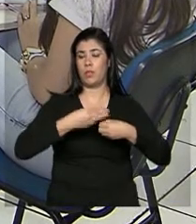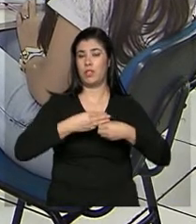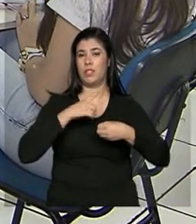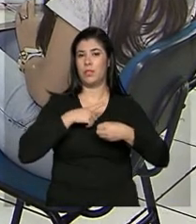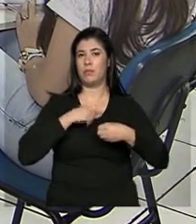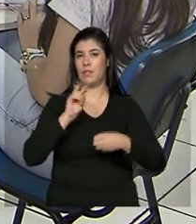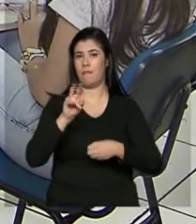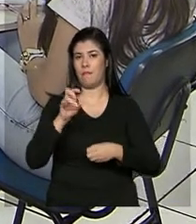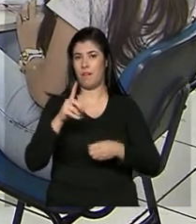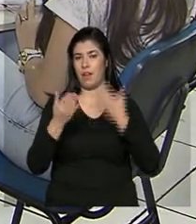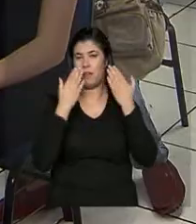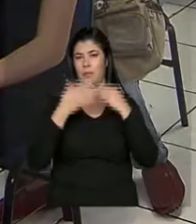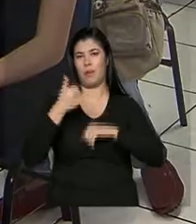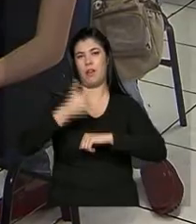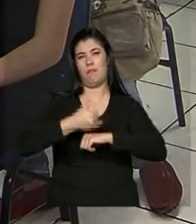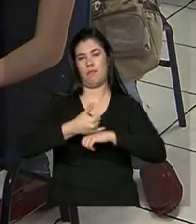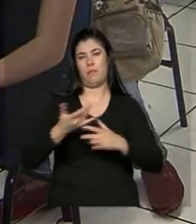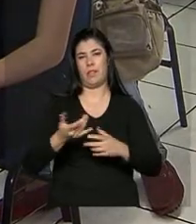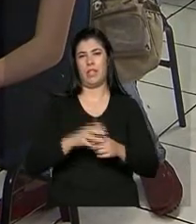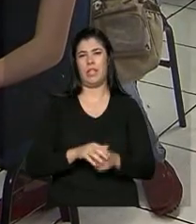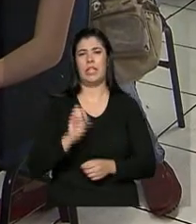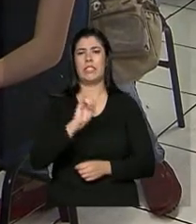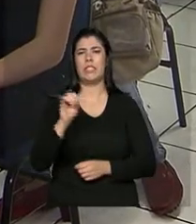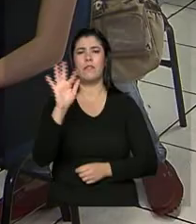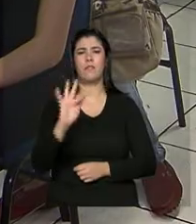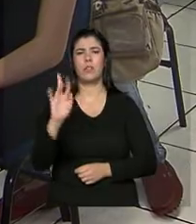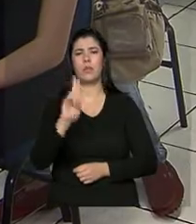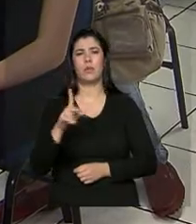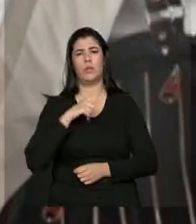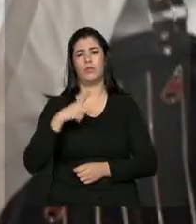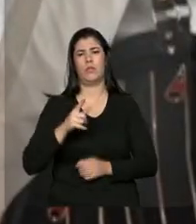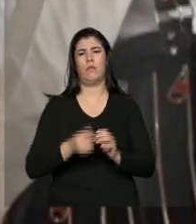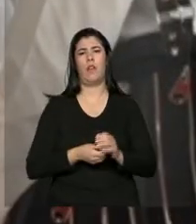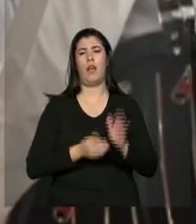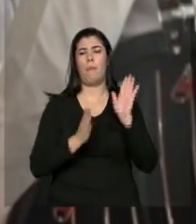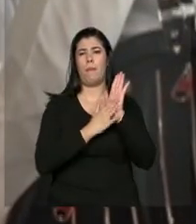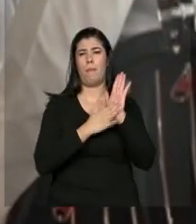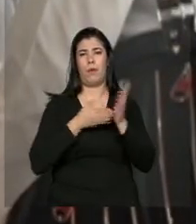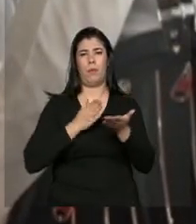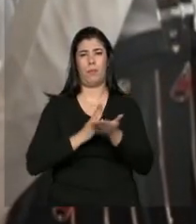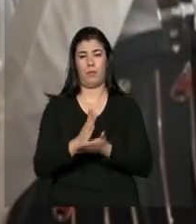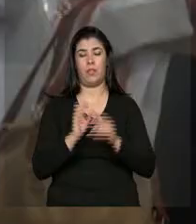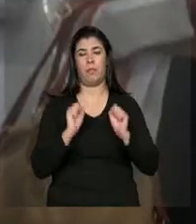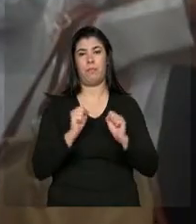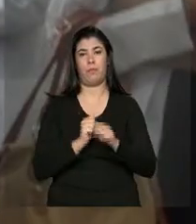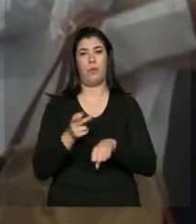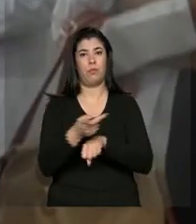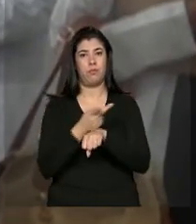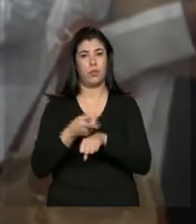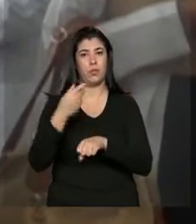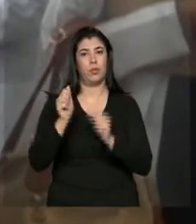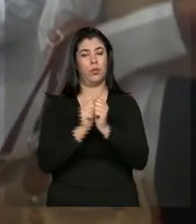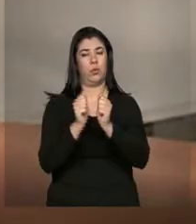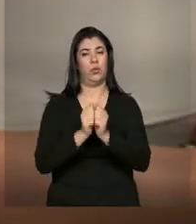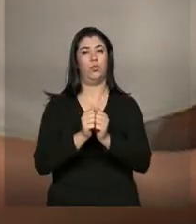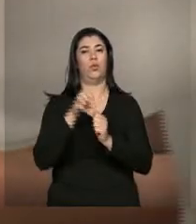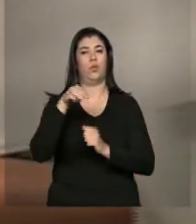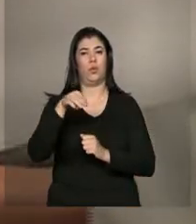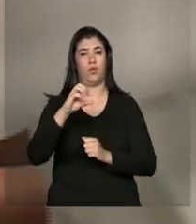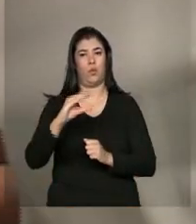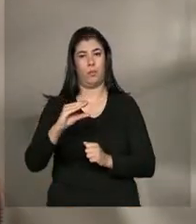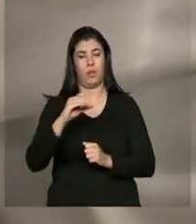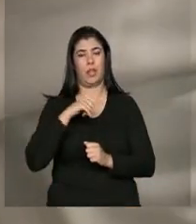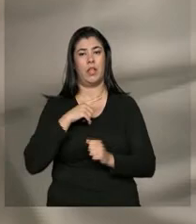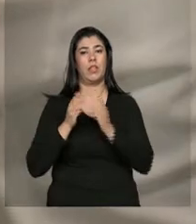As faculdades e universidades que não tiveram as propostas aprovadas poderão entrar com recurso junto ao Ministério da Educação